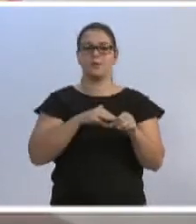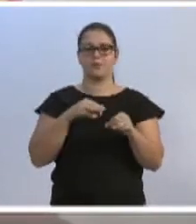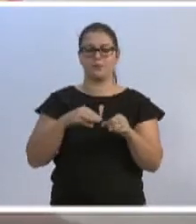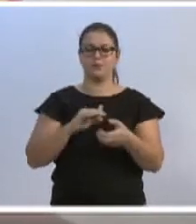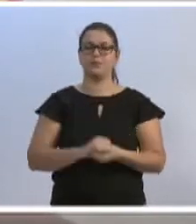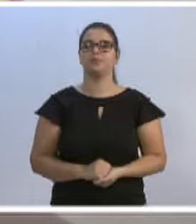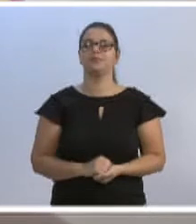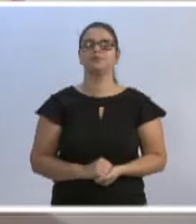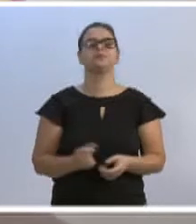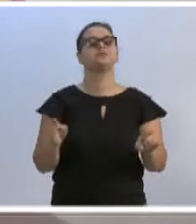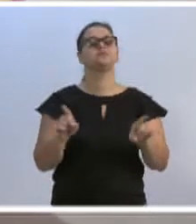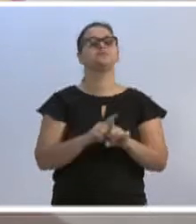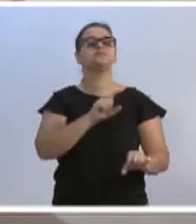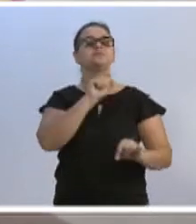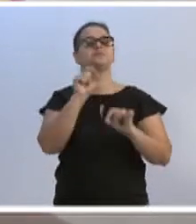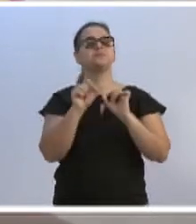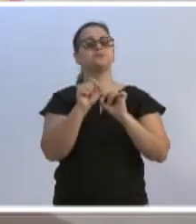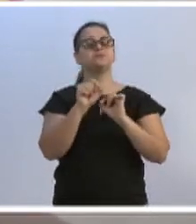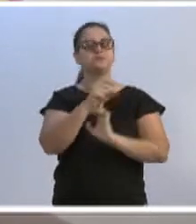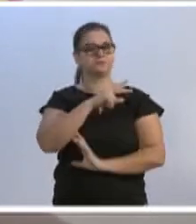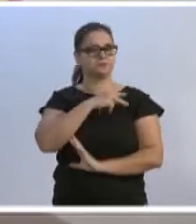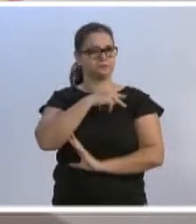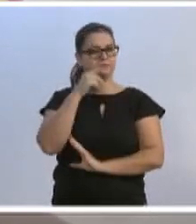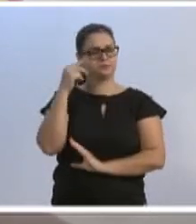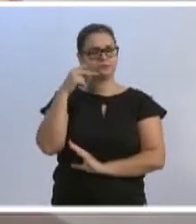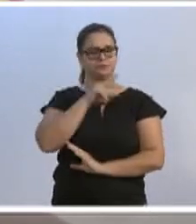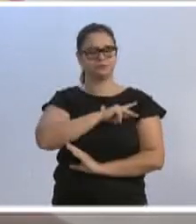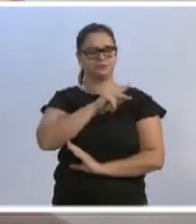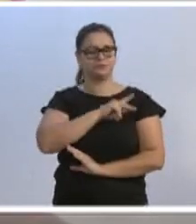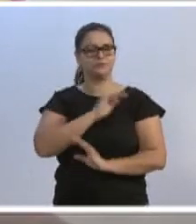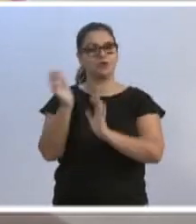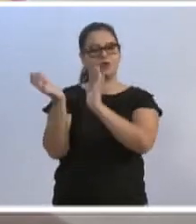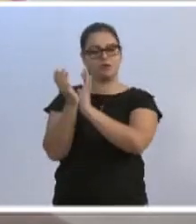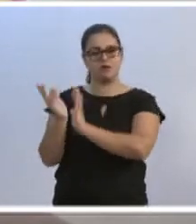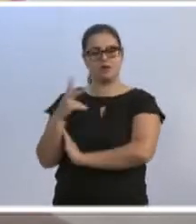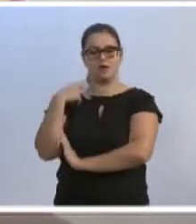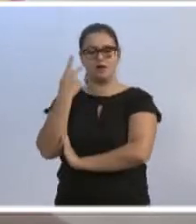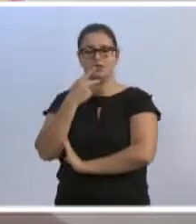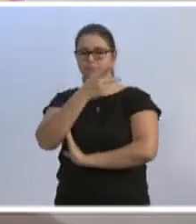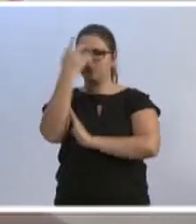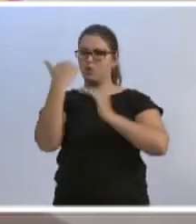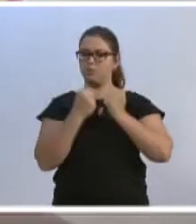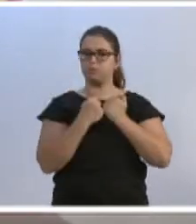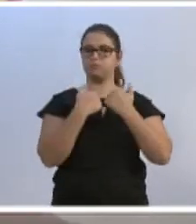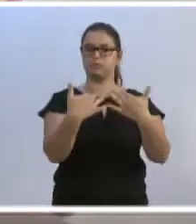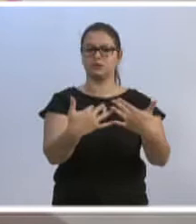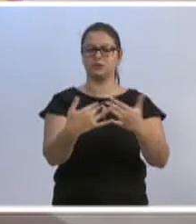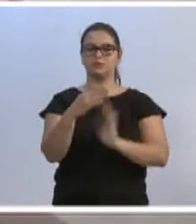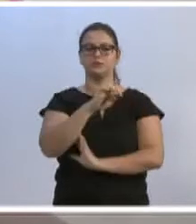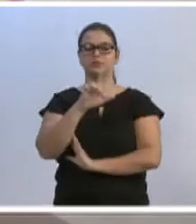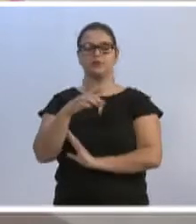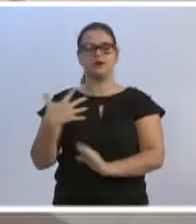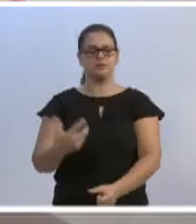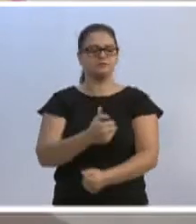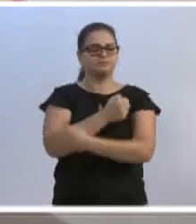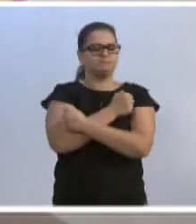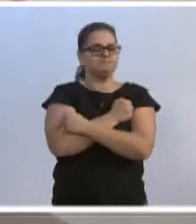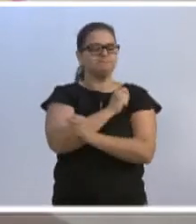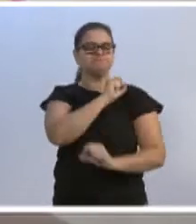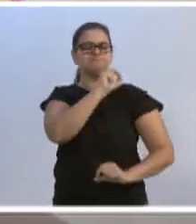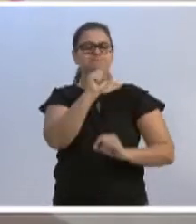Quero, por fim, senhor presidente, colegas vereadores, cidadão blumenauense, dar um abraço caloroso,